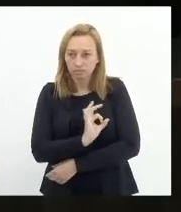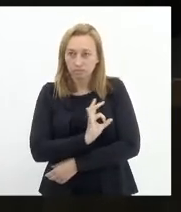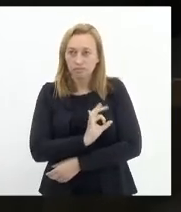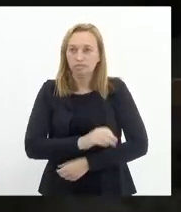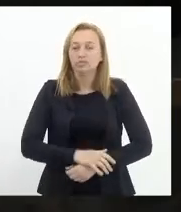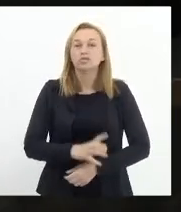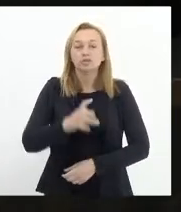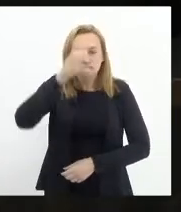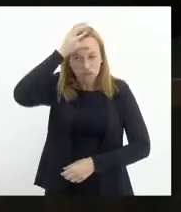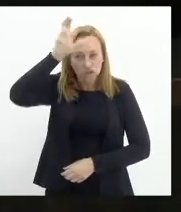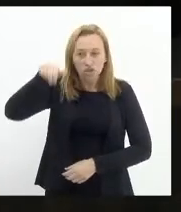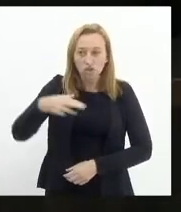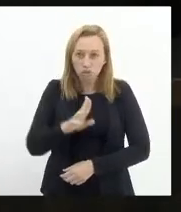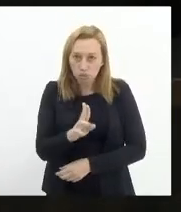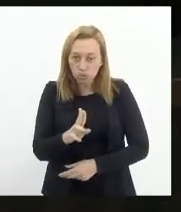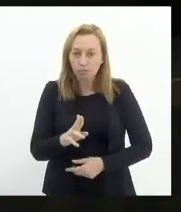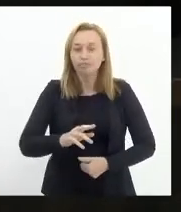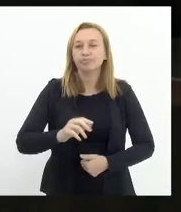Tia Ju,